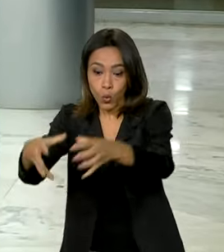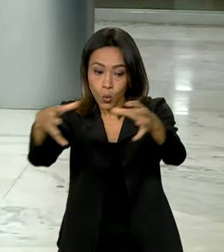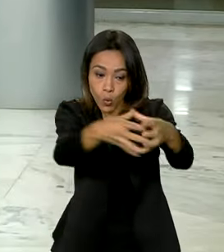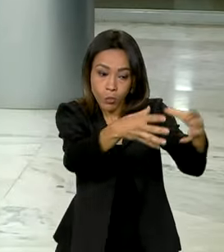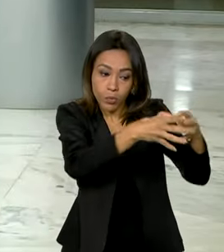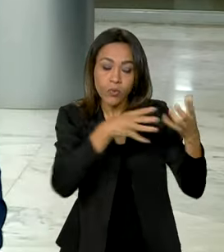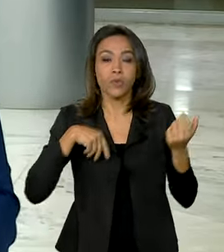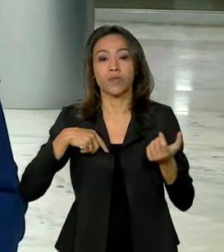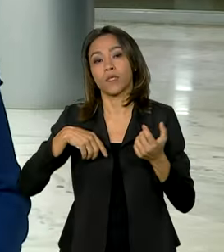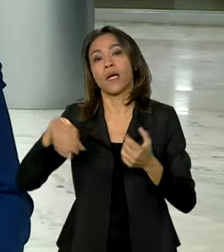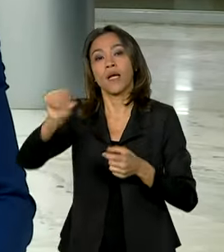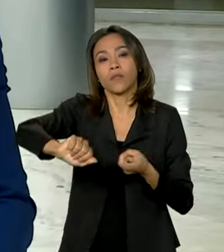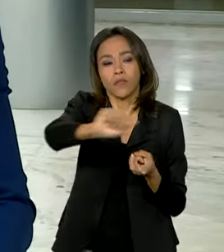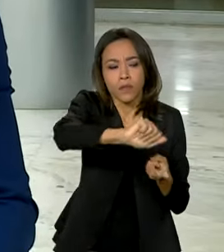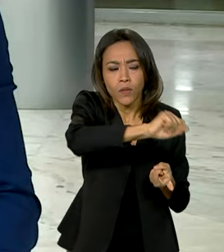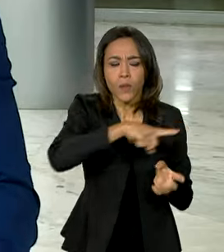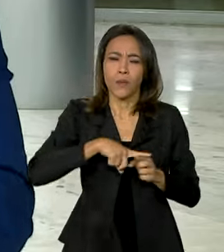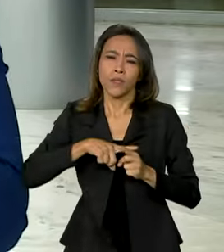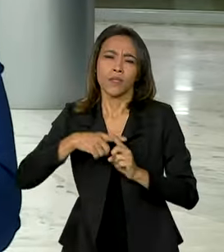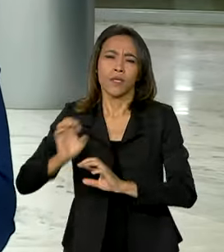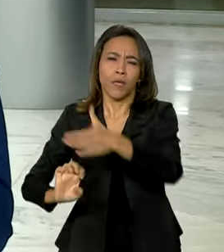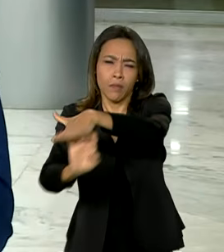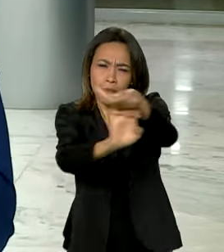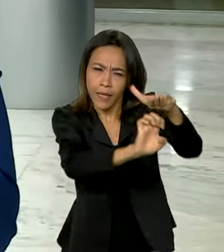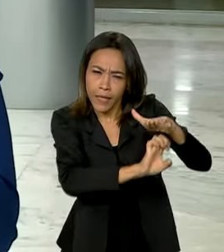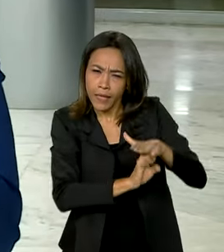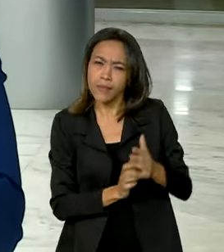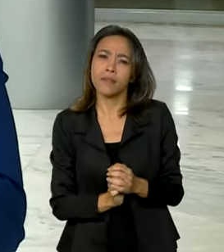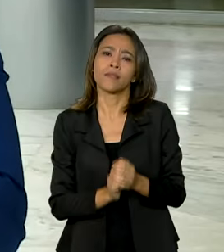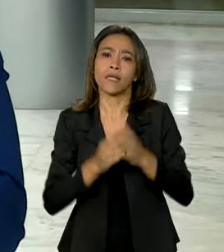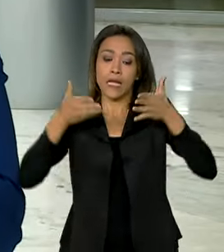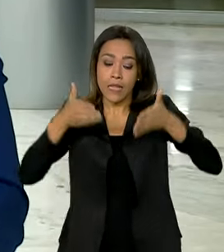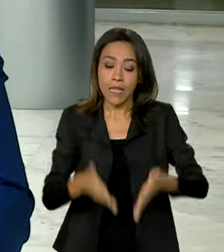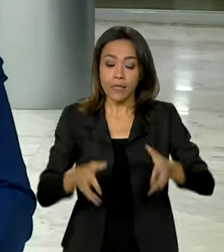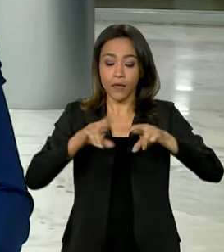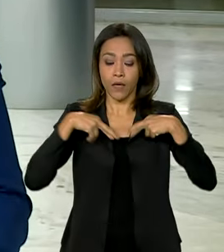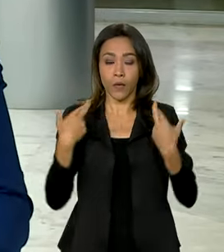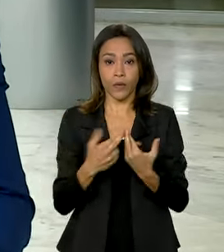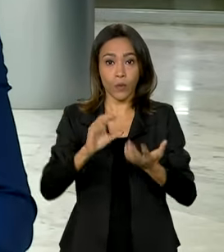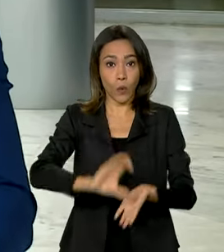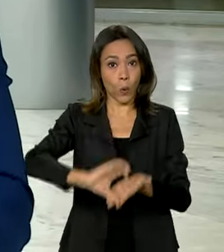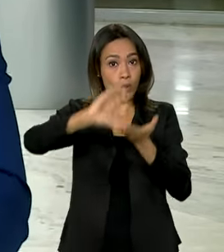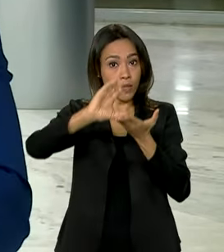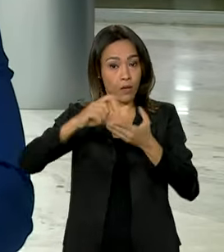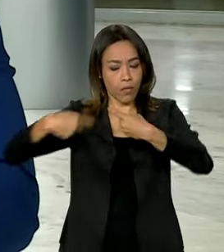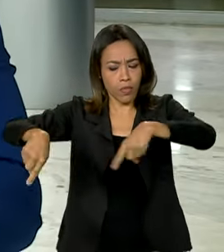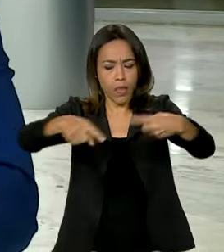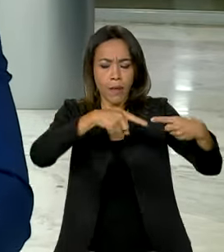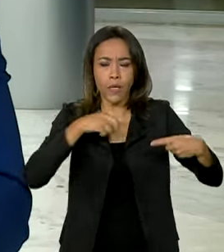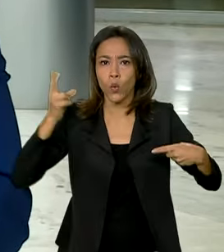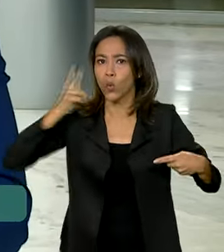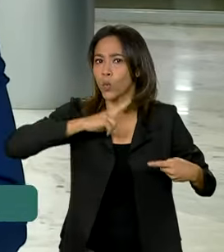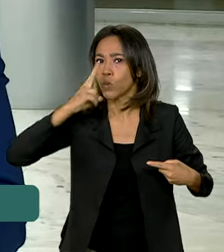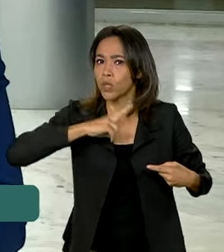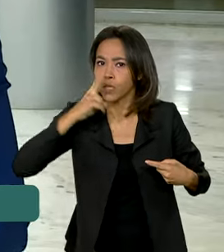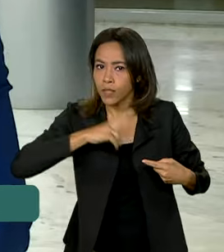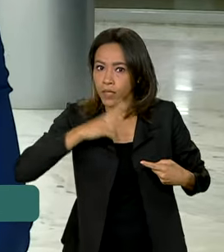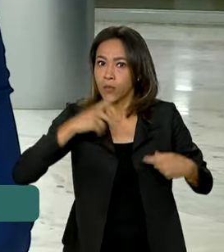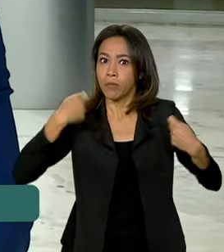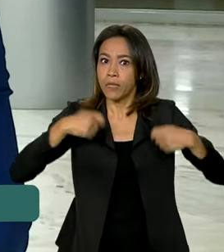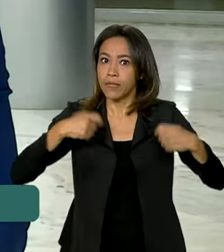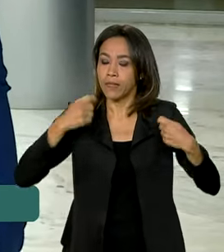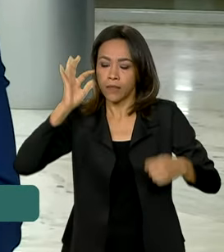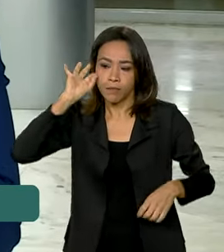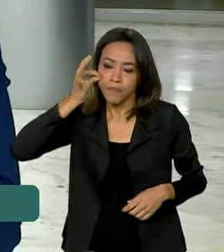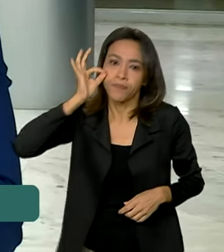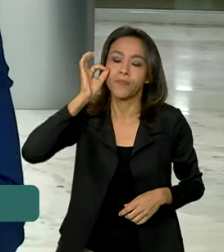empresários e da sociedade civil, o Conselhão debateu ações emergenciais, aquelas que devem ter resultados rápidos,